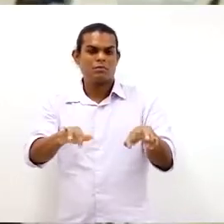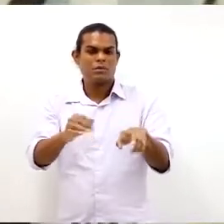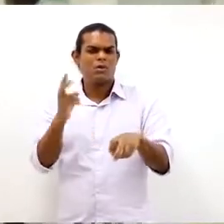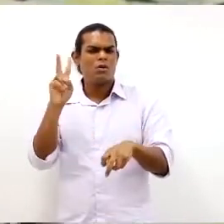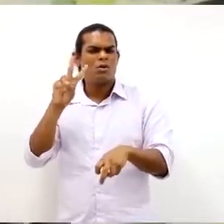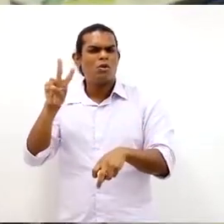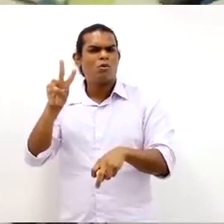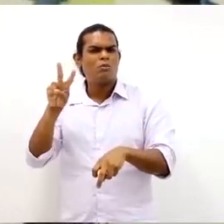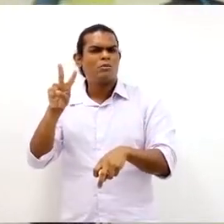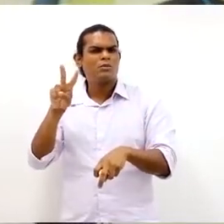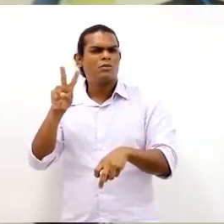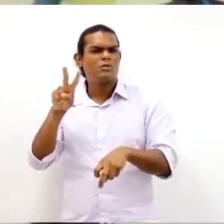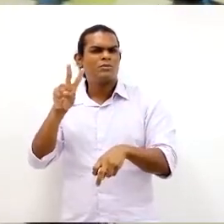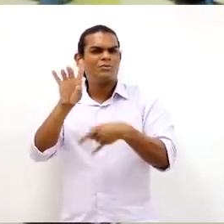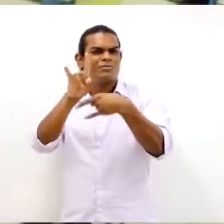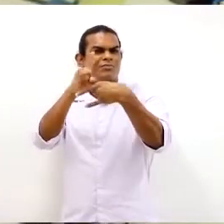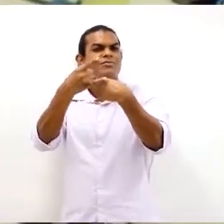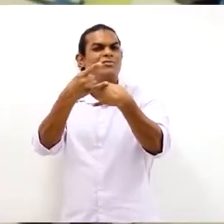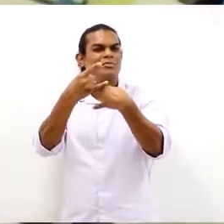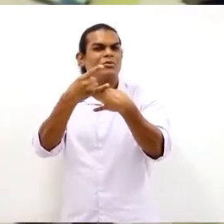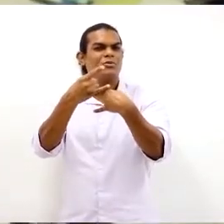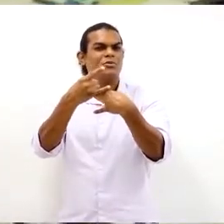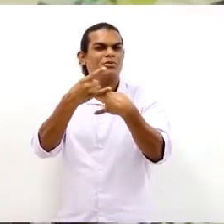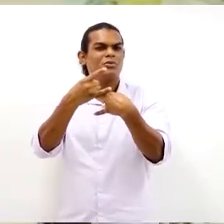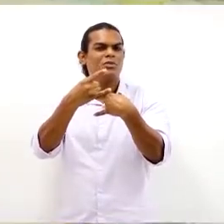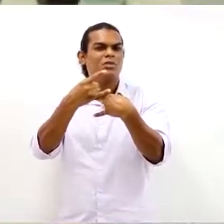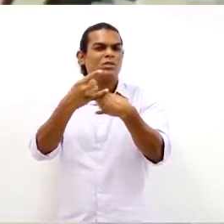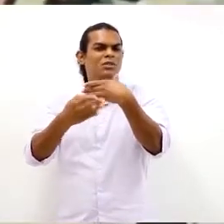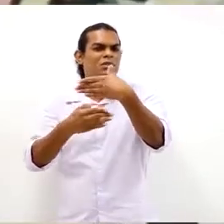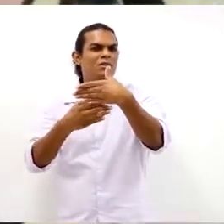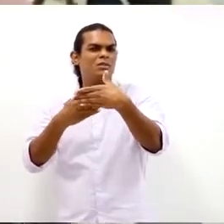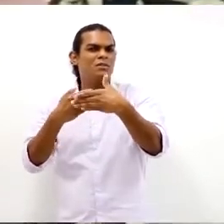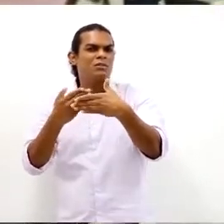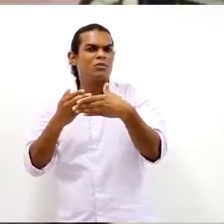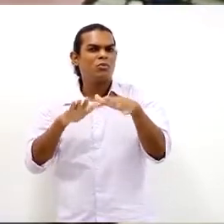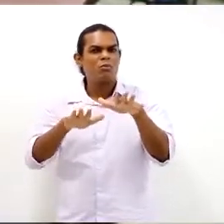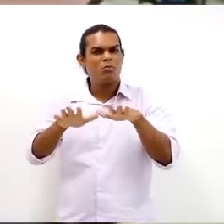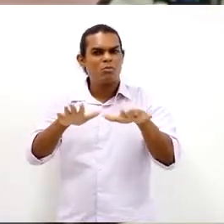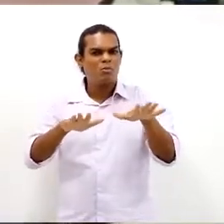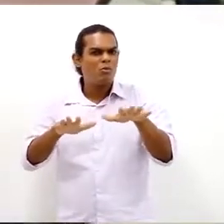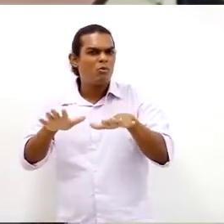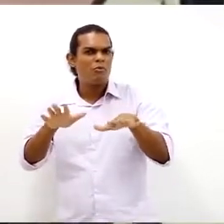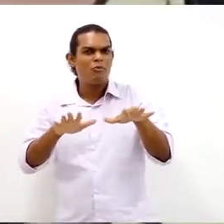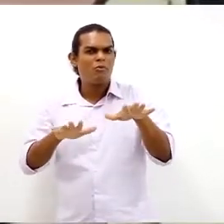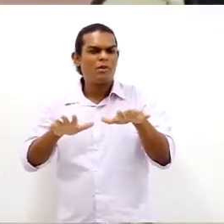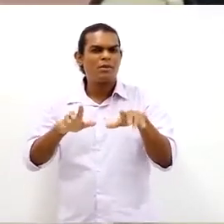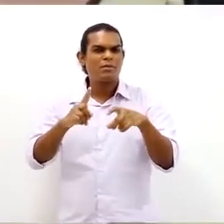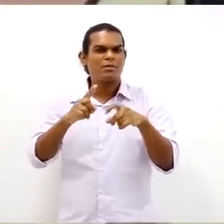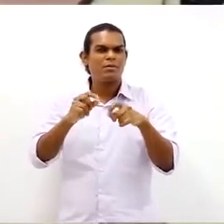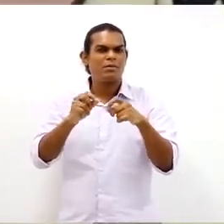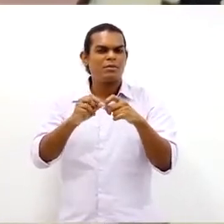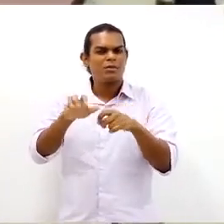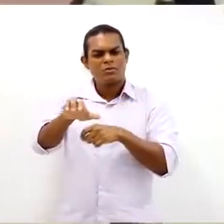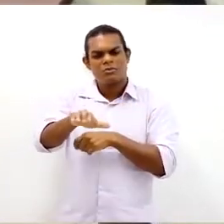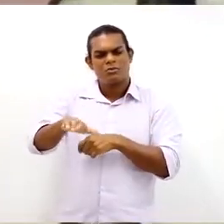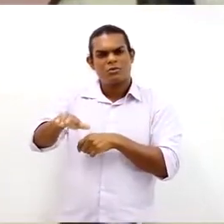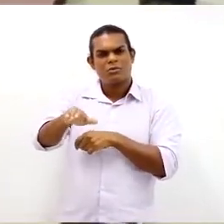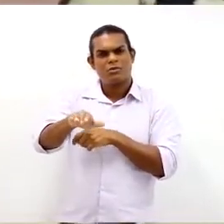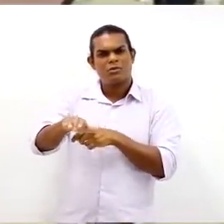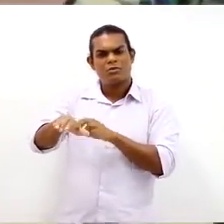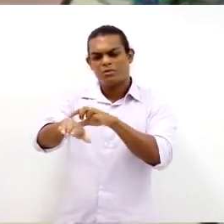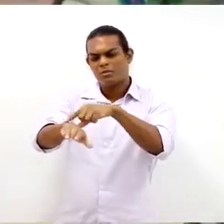ela tem em relação ao movimento que ela faz com o seu mouse é uma postura